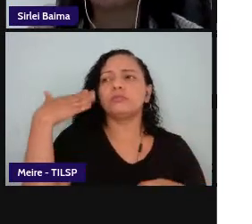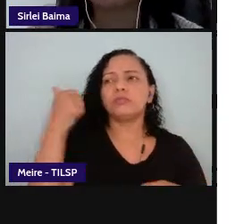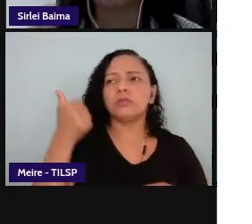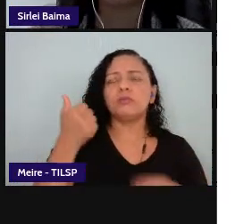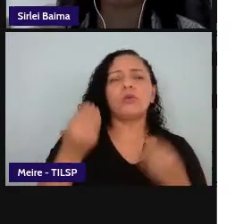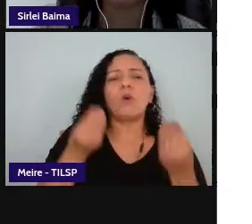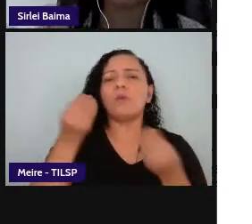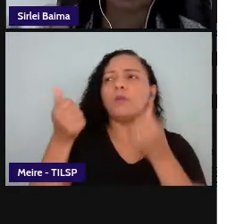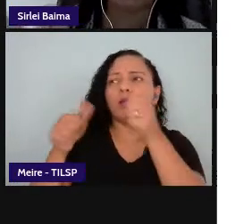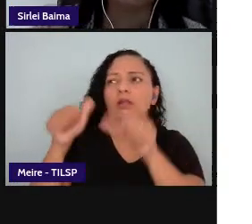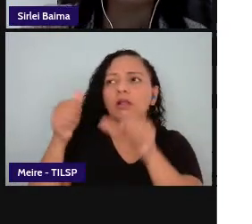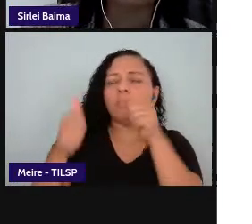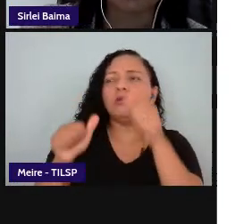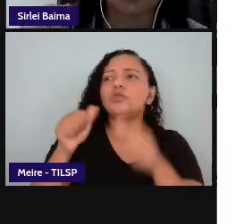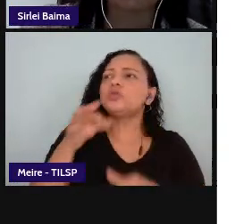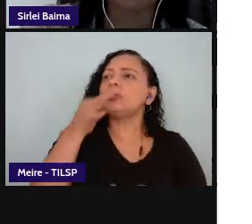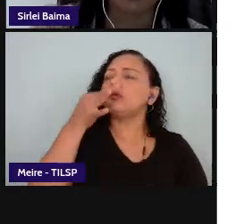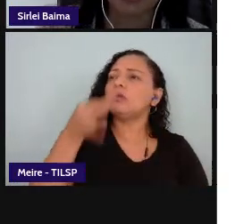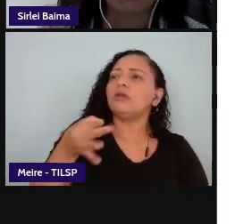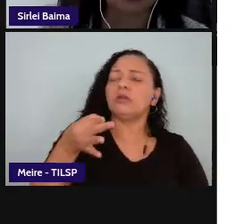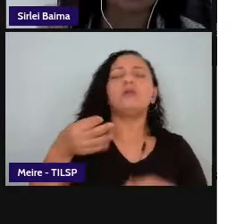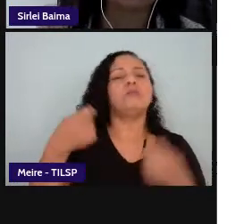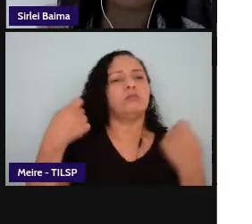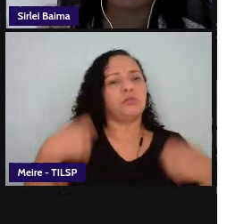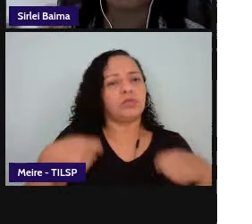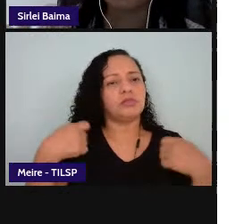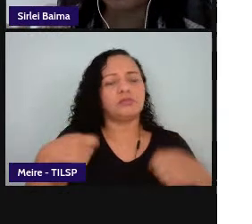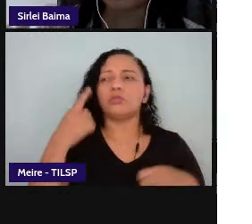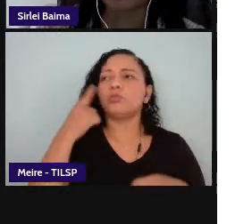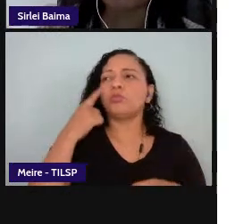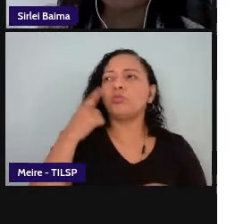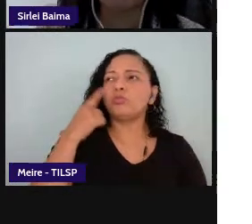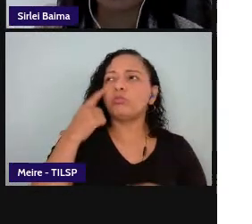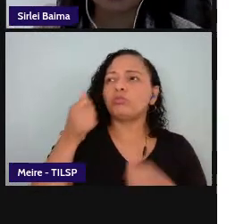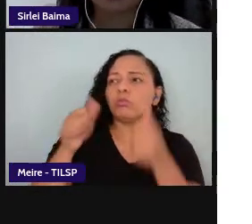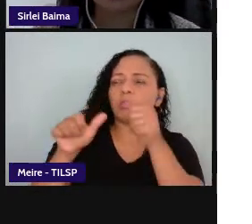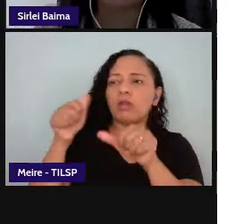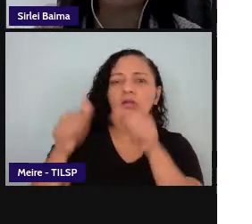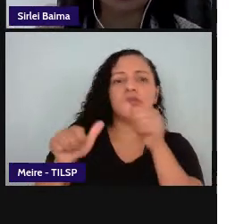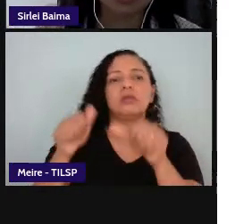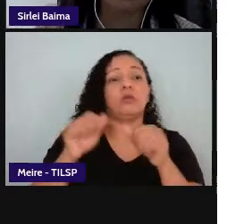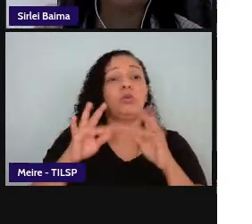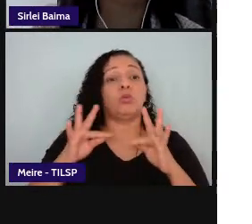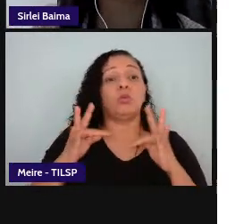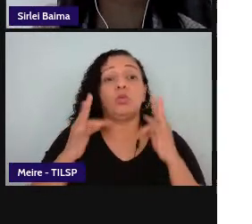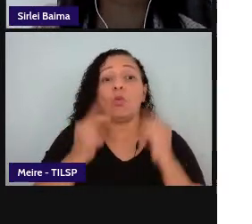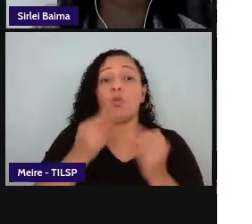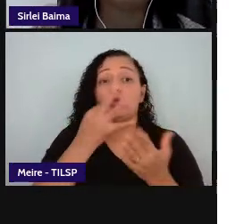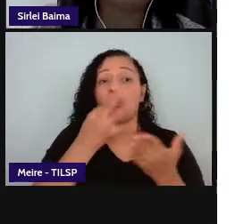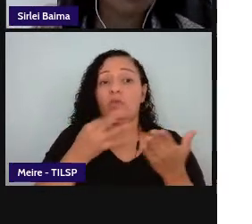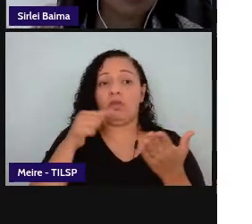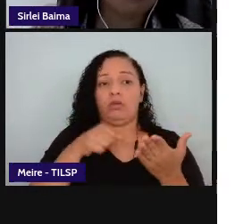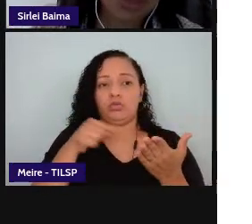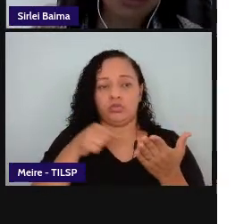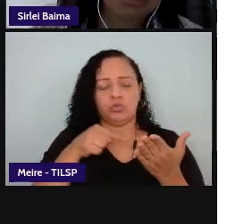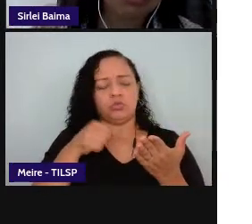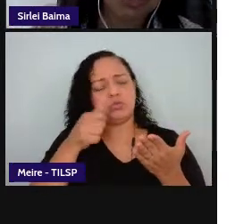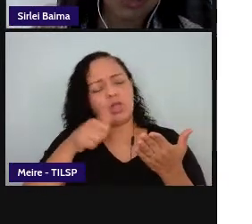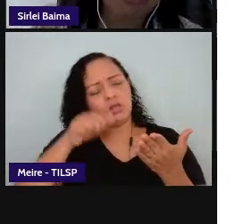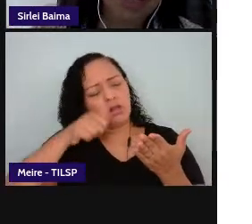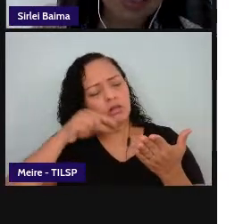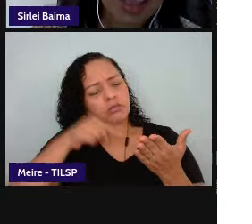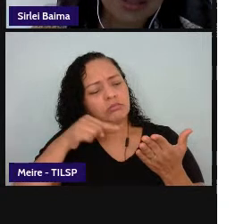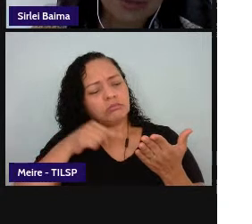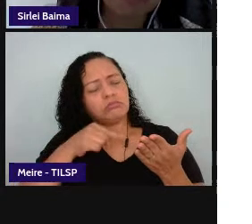analista crítico eu preciso ter criticidade ao analisar todo e qualquer texto que ali me